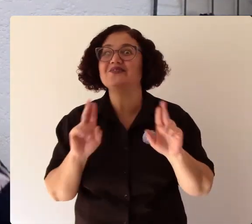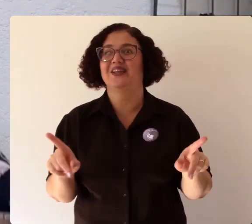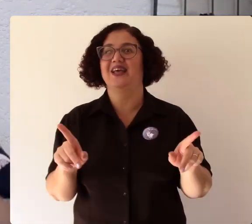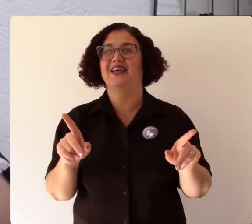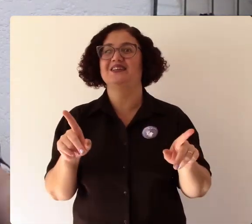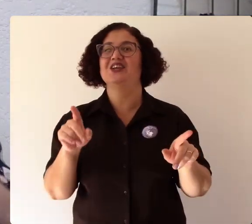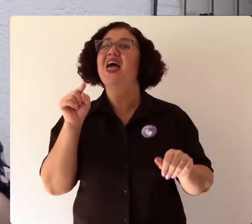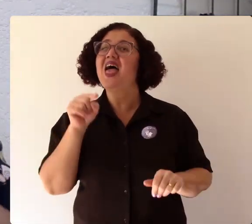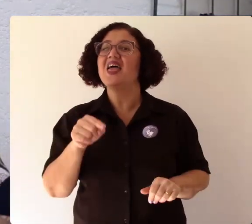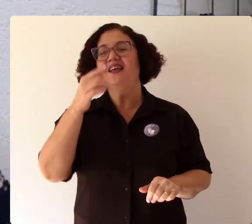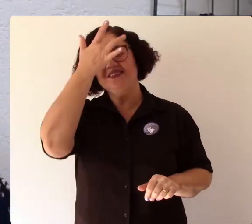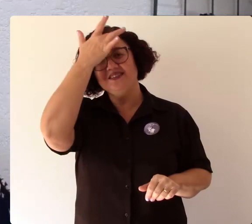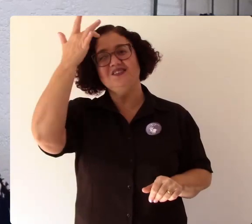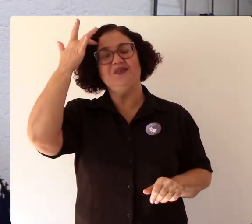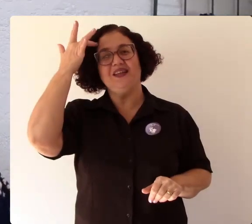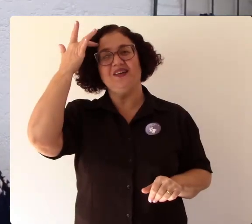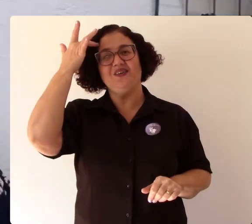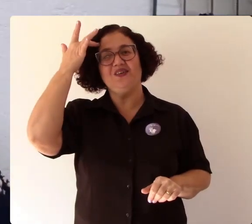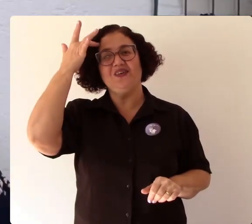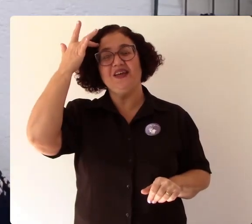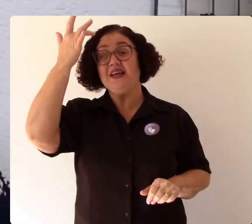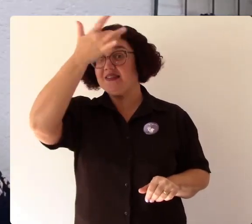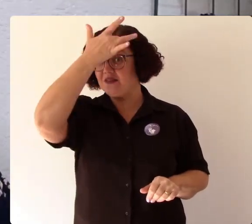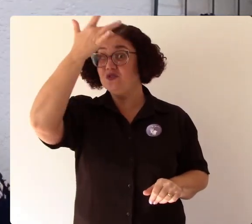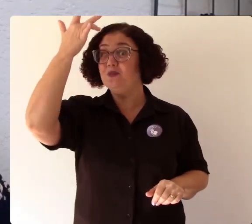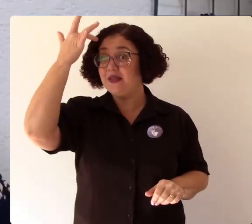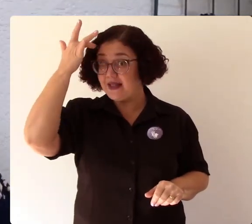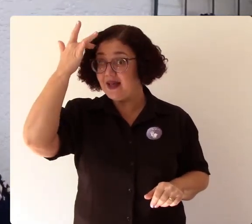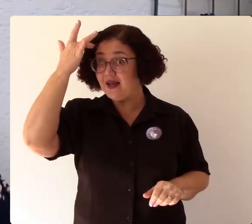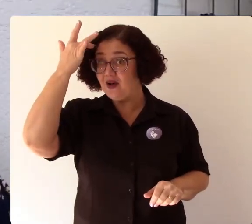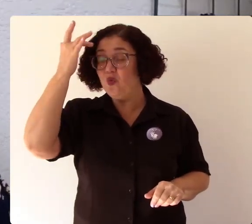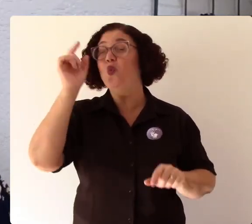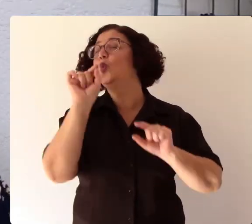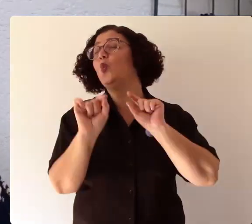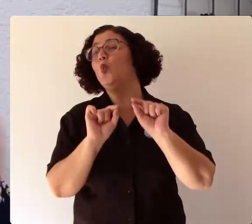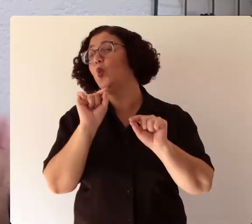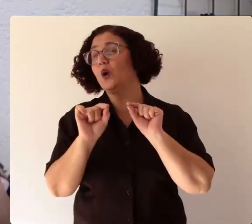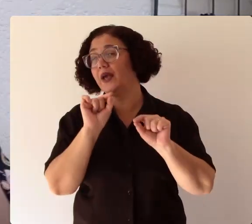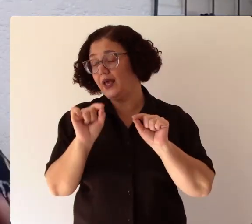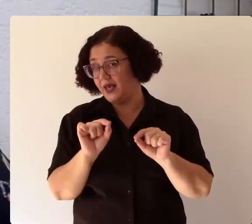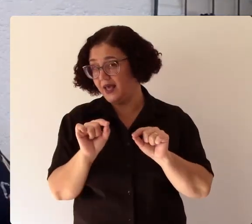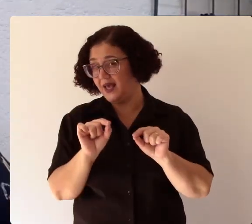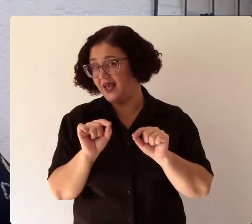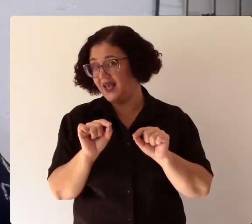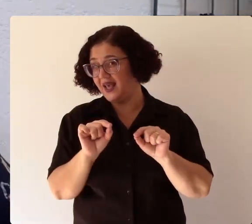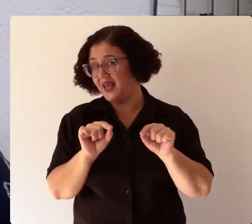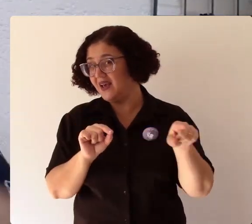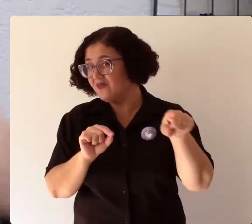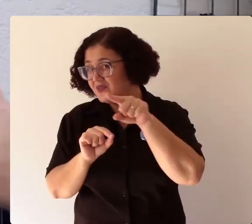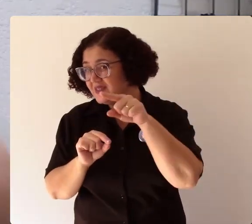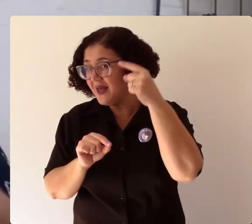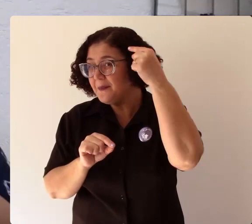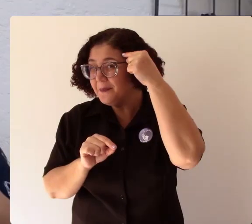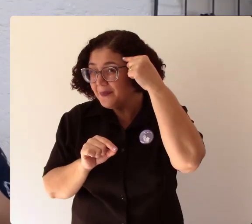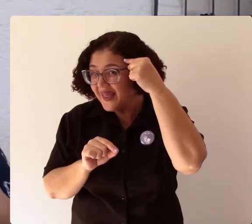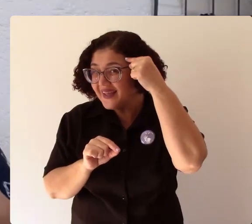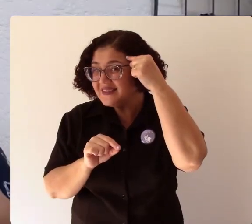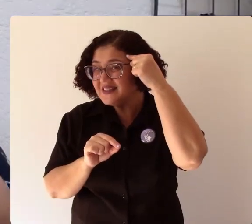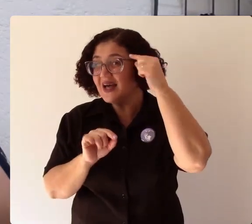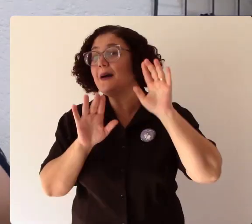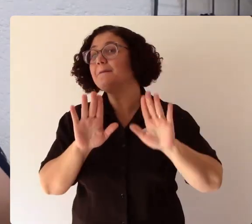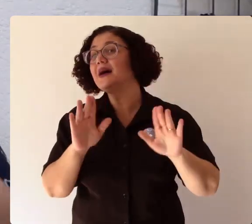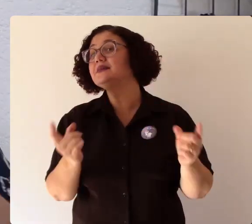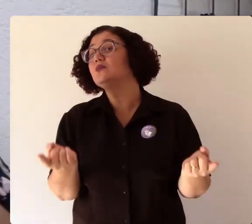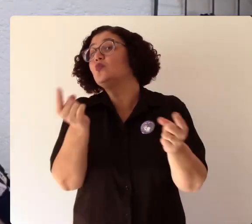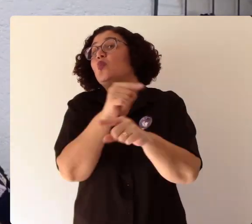saúde mental ela ela aparece muito ao contrário do que o que normalmente se pensa